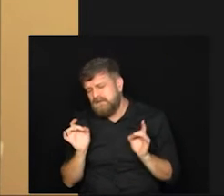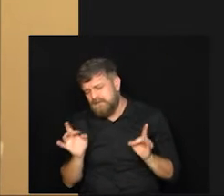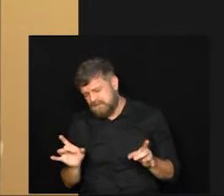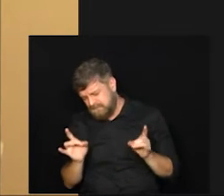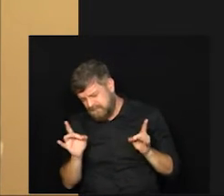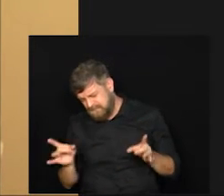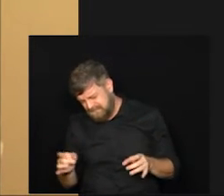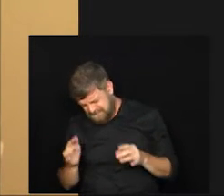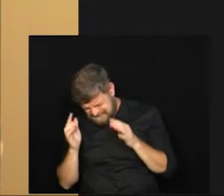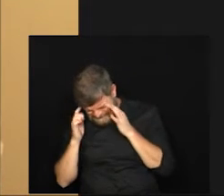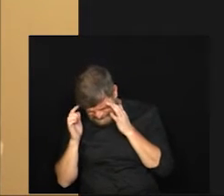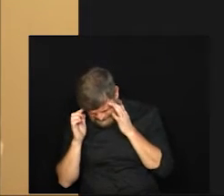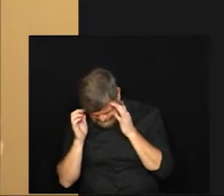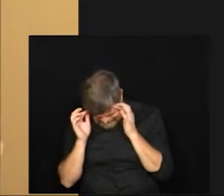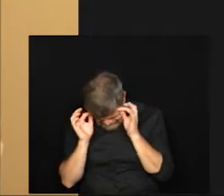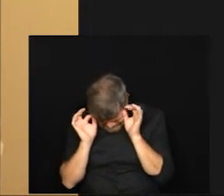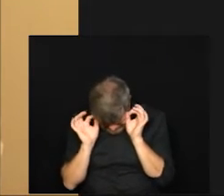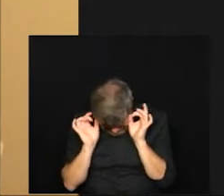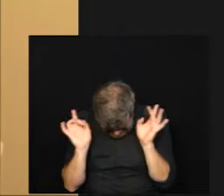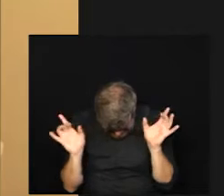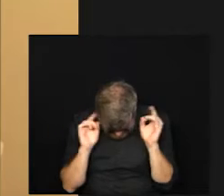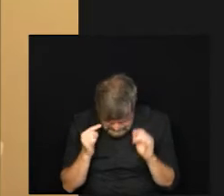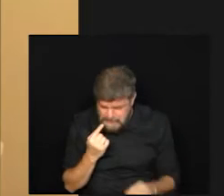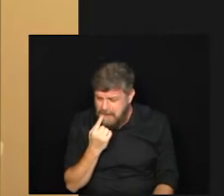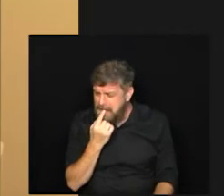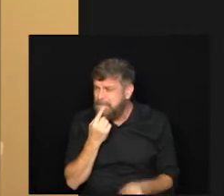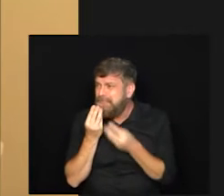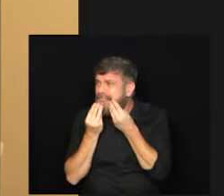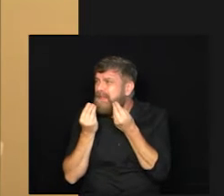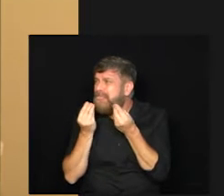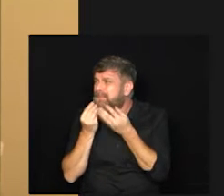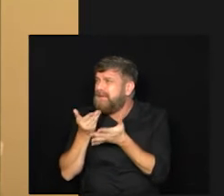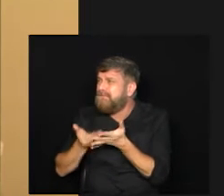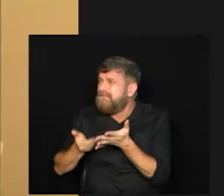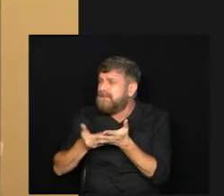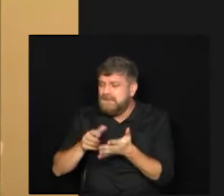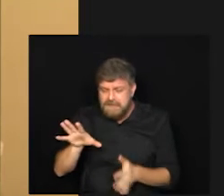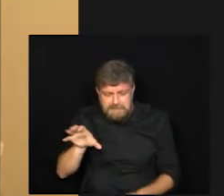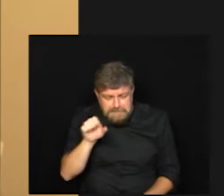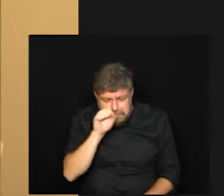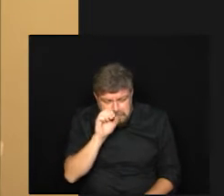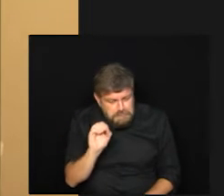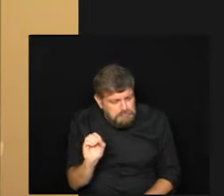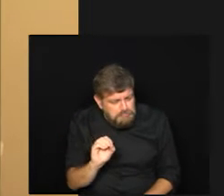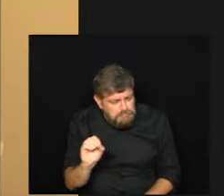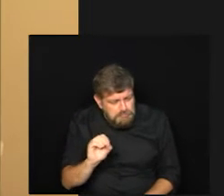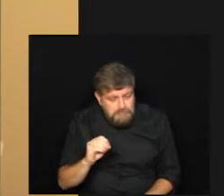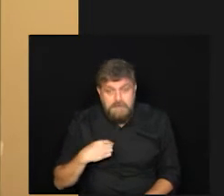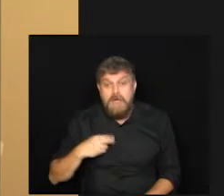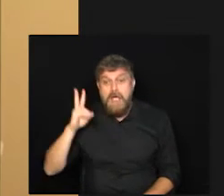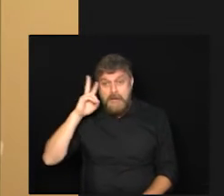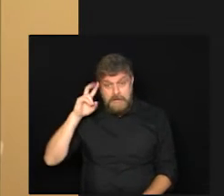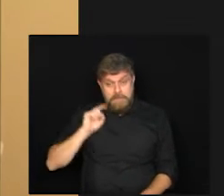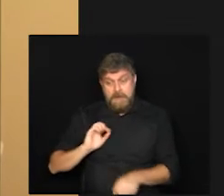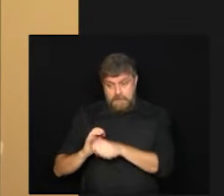cefaleia perda do paladar do olfato a gente não pode esquecer que pode ser um covid você tomou a